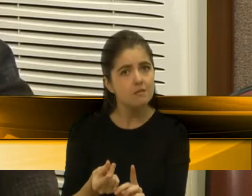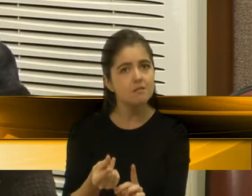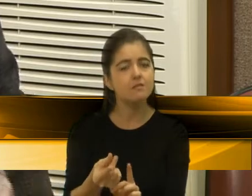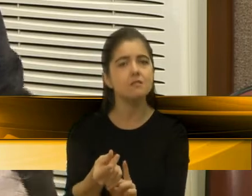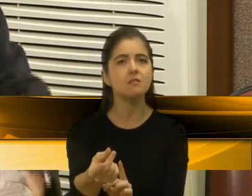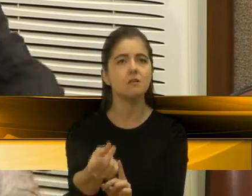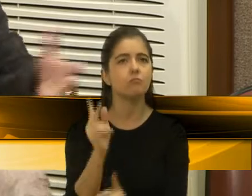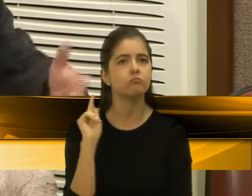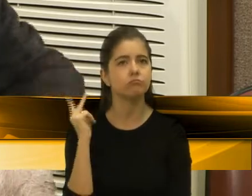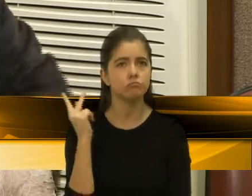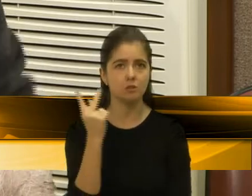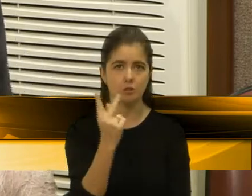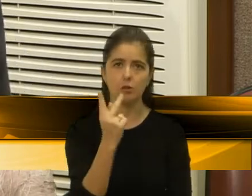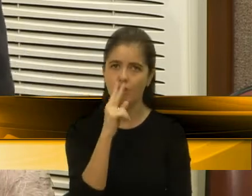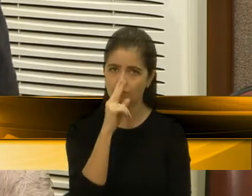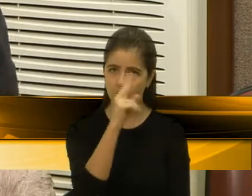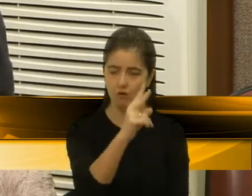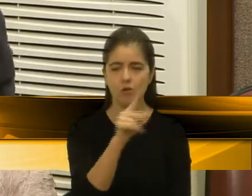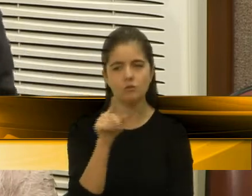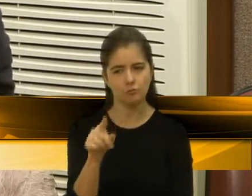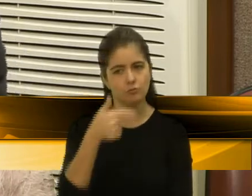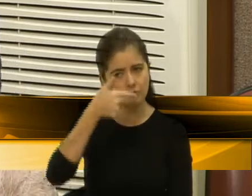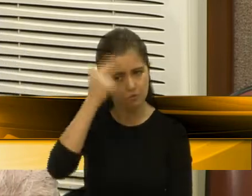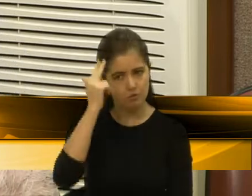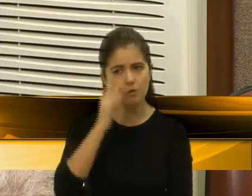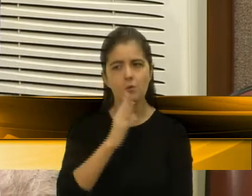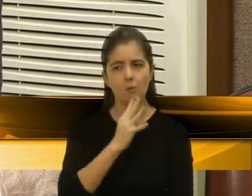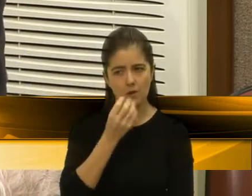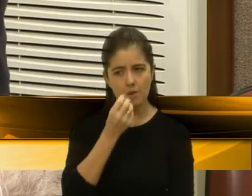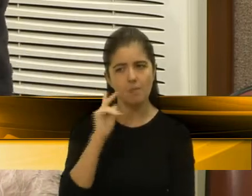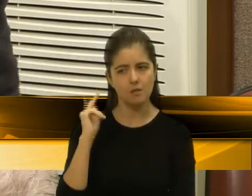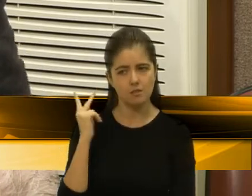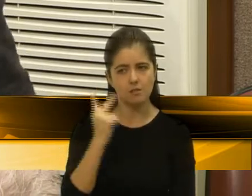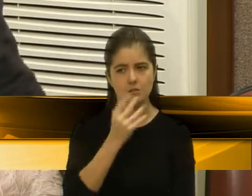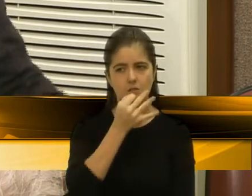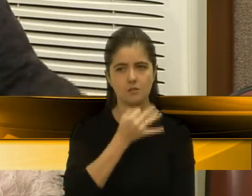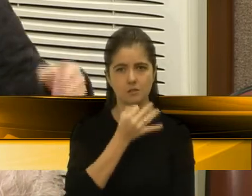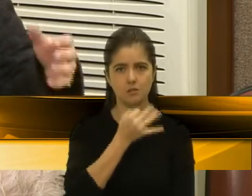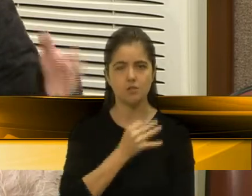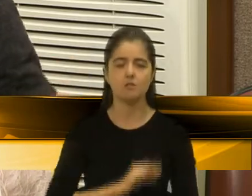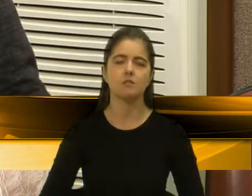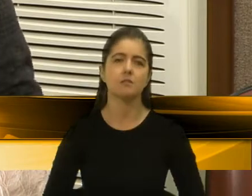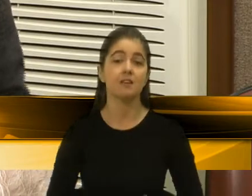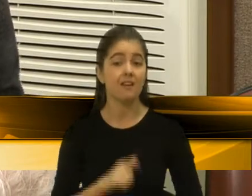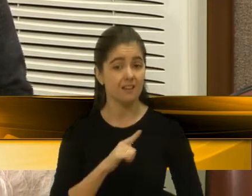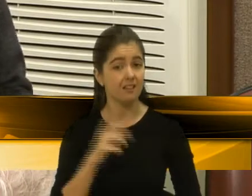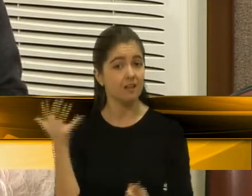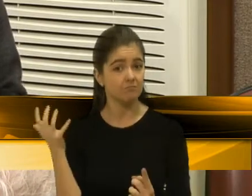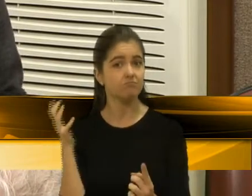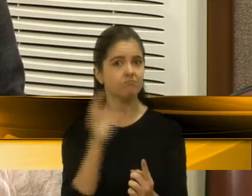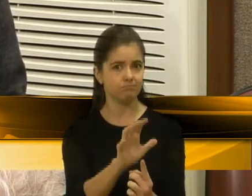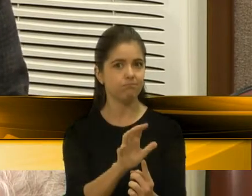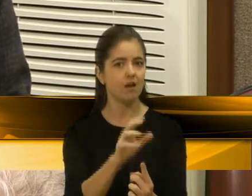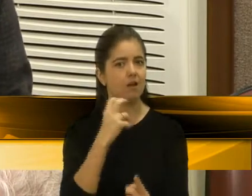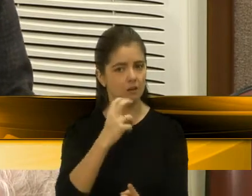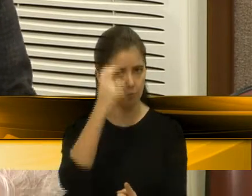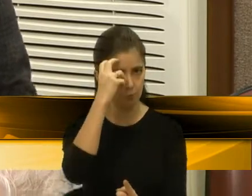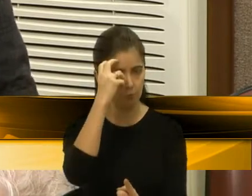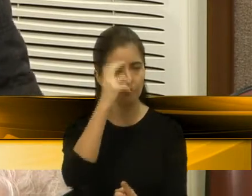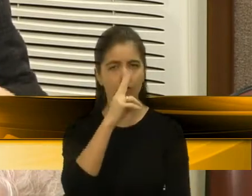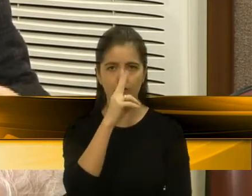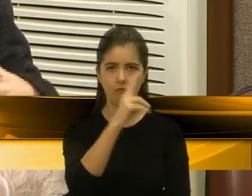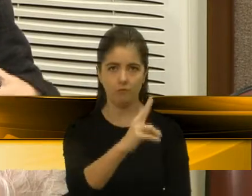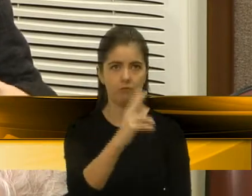grande, vereador Cassino, senhor que tem um conhecimento muito grande da história de Caxias do Sul, um impacto muito grande culturalmente na cidade,